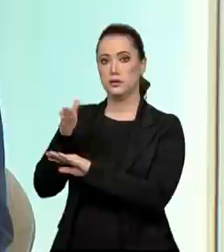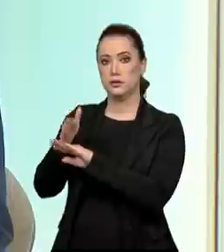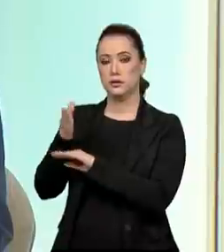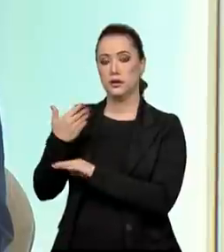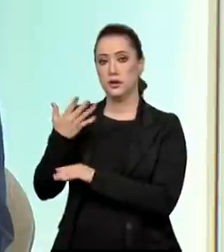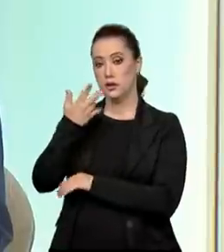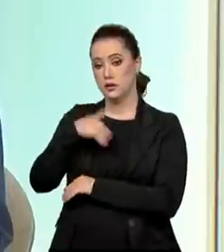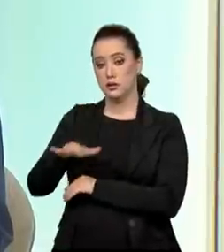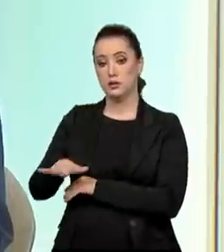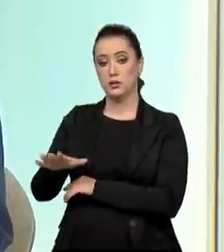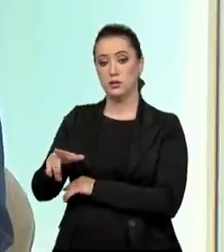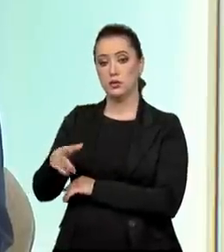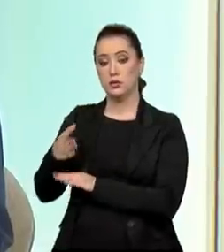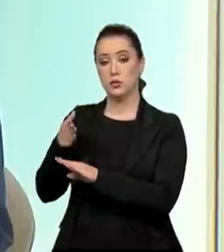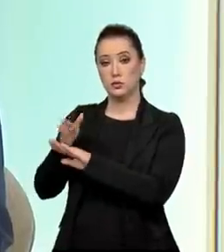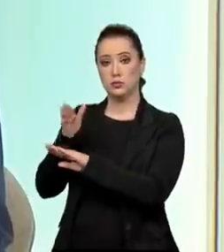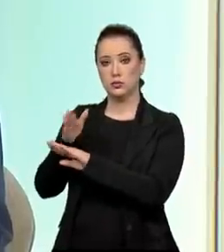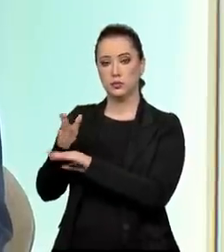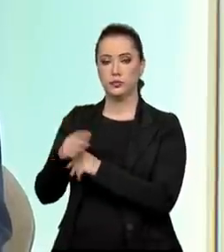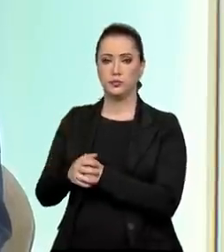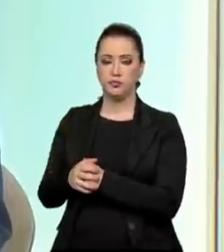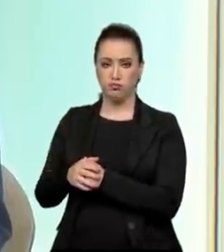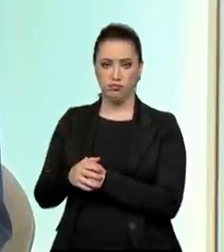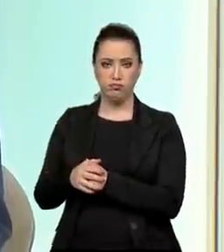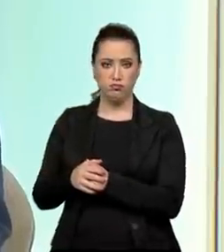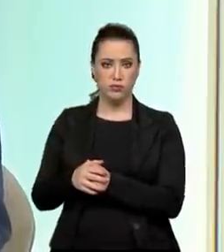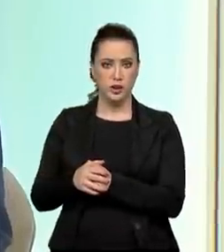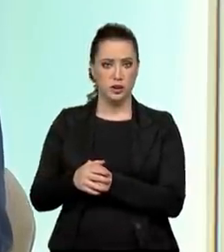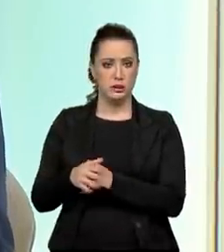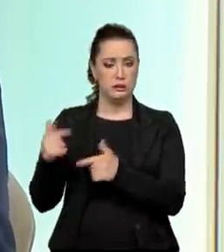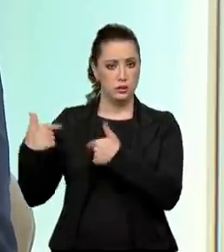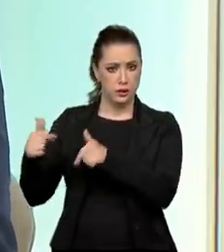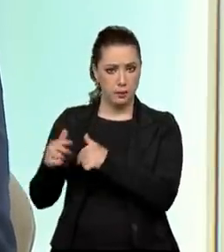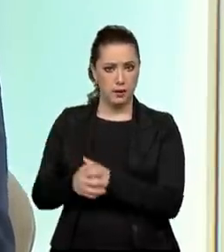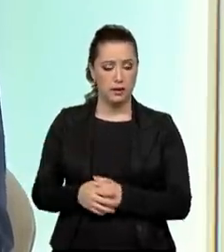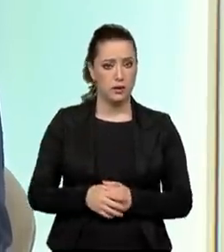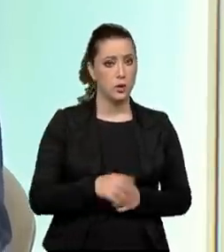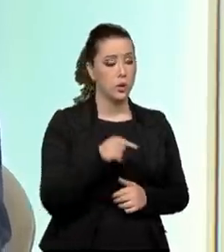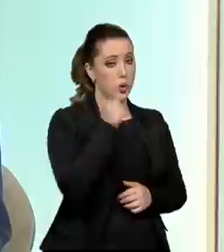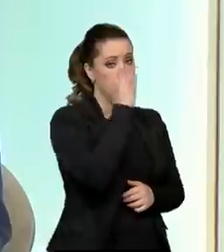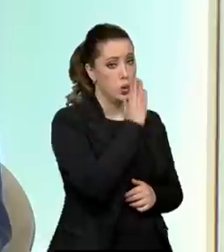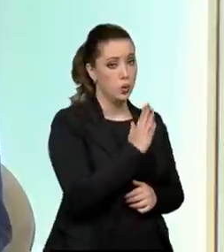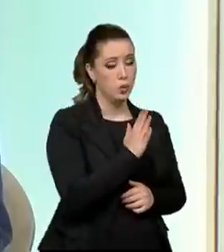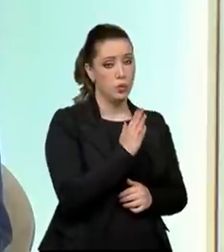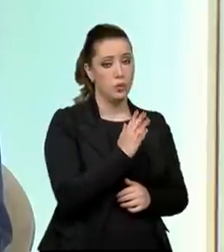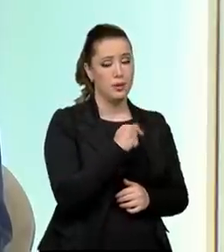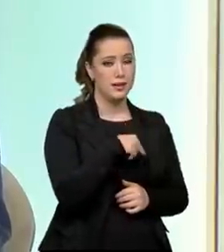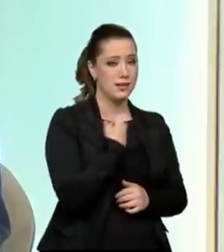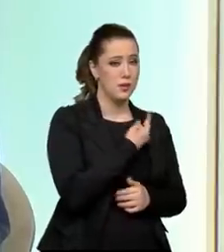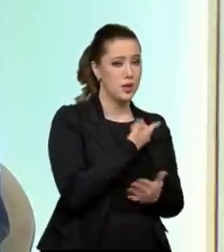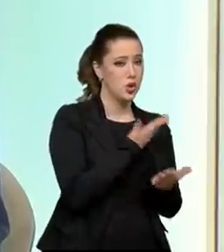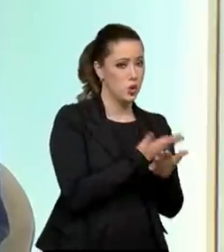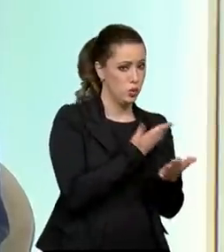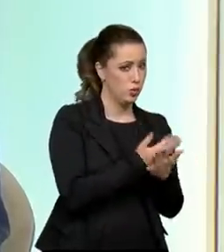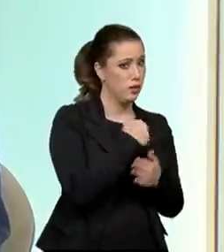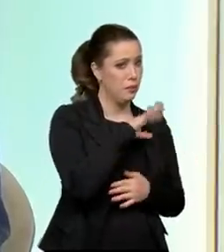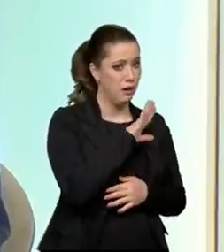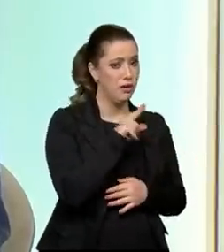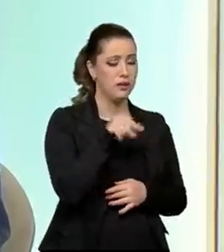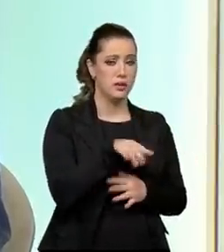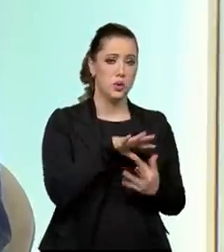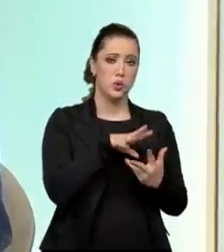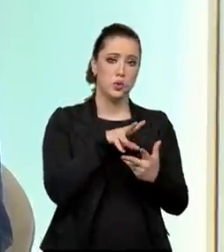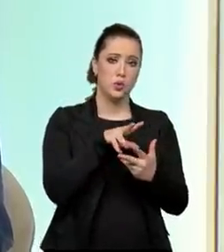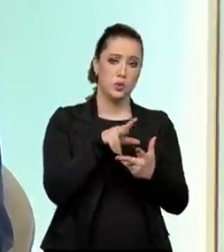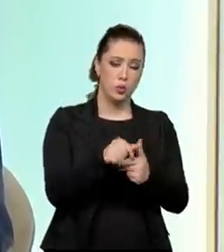Essa é uma estatística global. No mundo, a gente sabe que aumentou muito. No Brasil, a gente ainda está fazendo os estudos, inclusive, a nossa secretaria lançou um